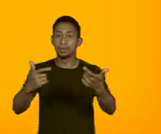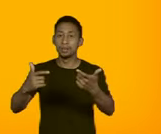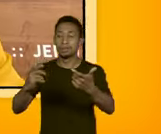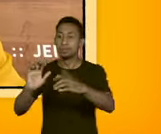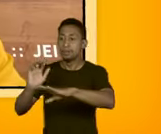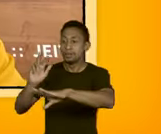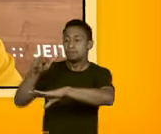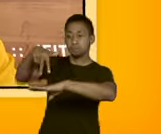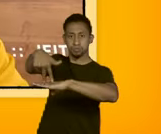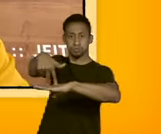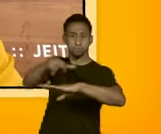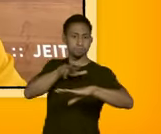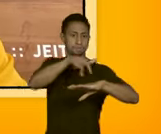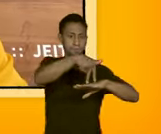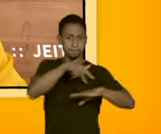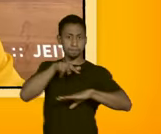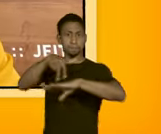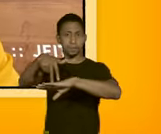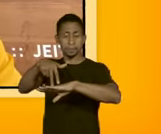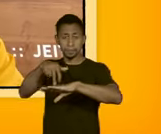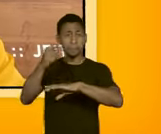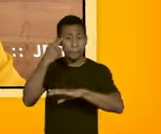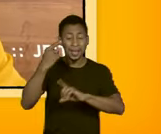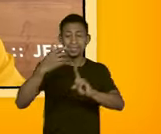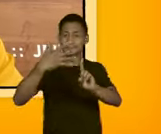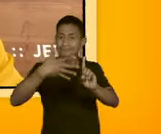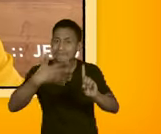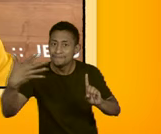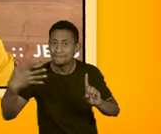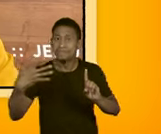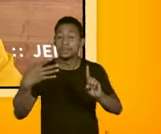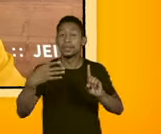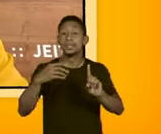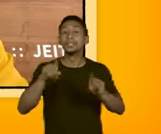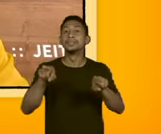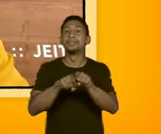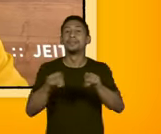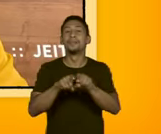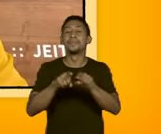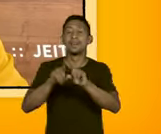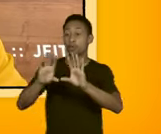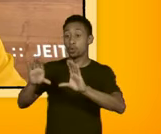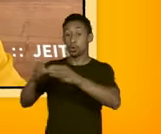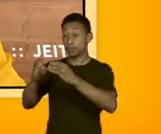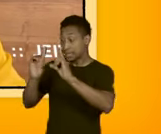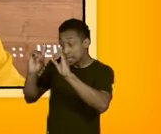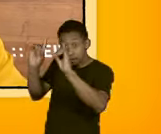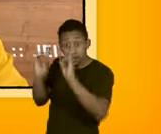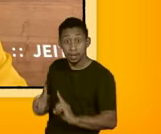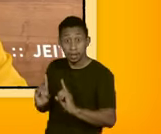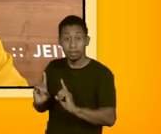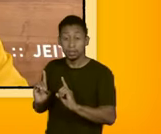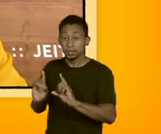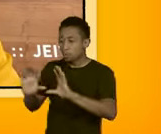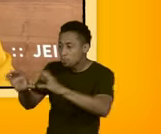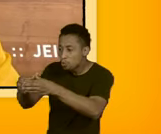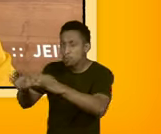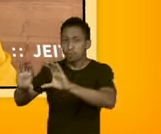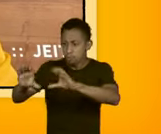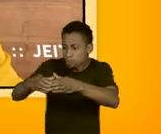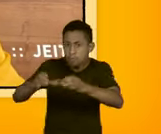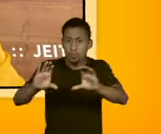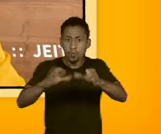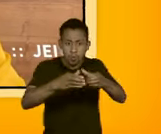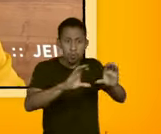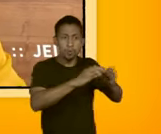outras esferas. Se a gente falar sobre a população LGBT, a gente falar sobre as pessoas com deficiência, colocar todos esses grupos em